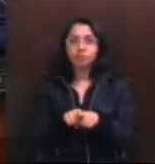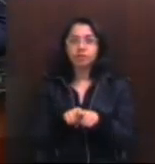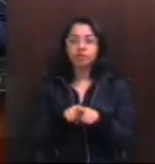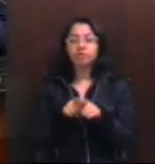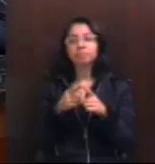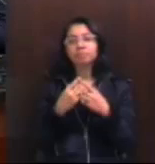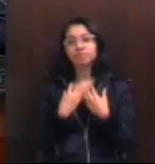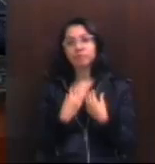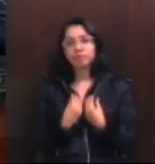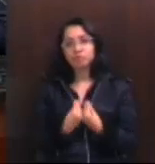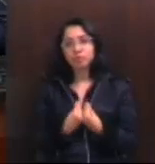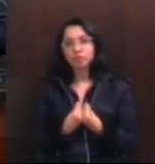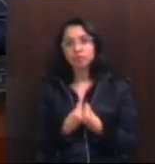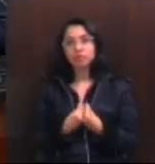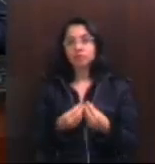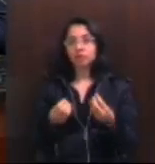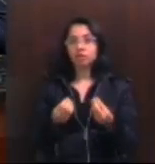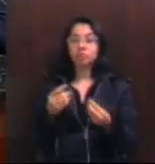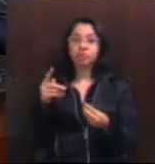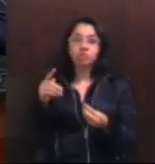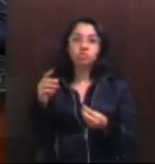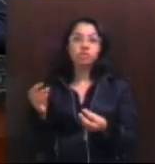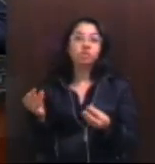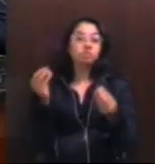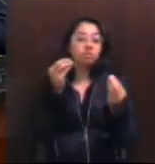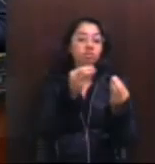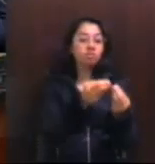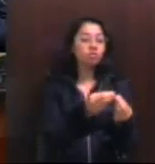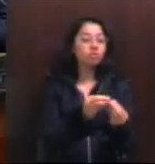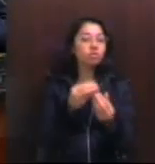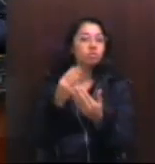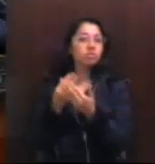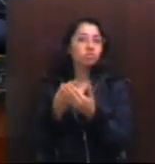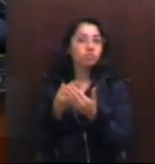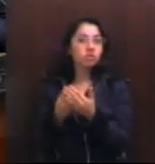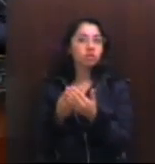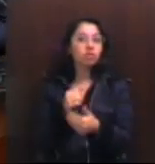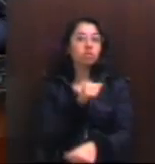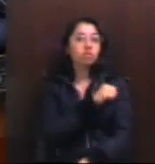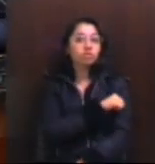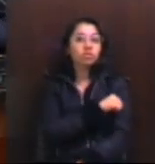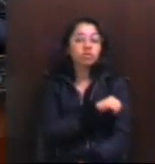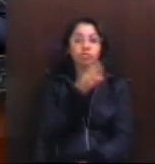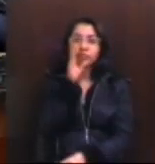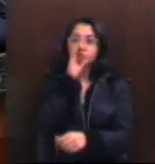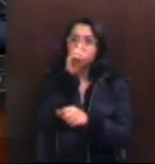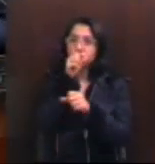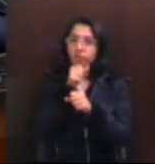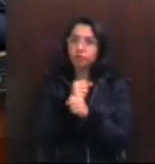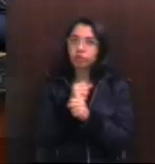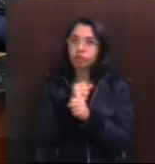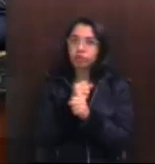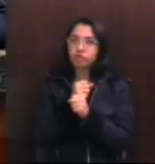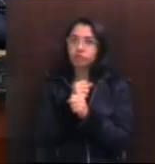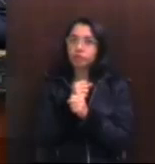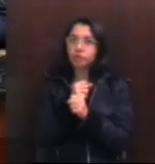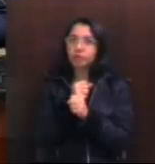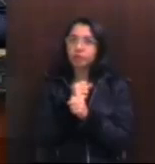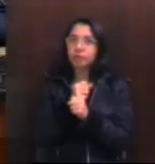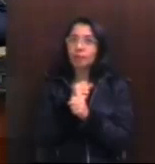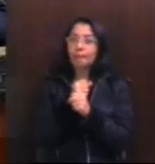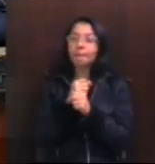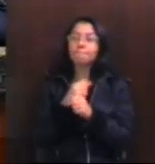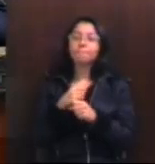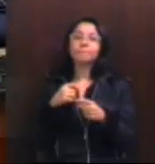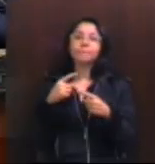adormecia. É como se vocês tivessem devolvido aos estudantes a força que, às vezes, por ter